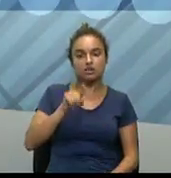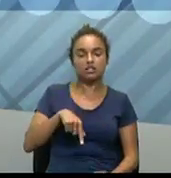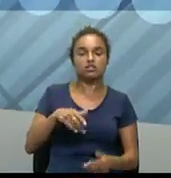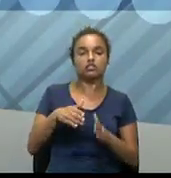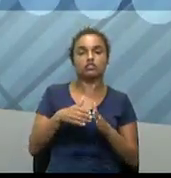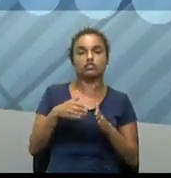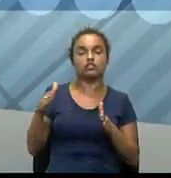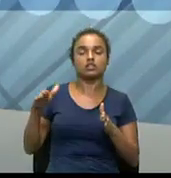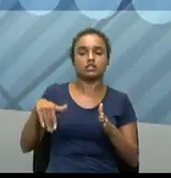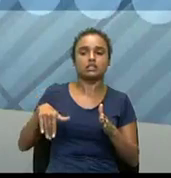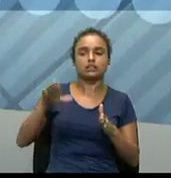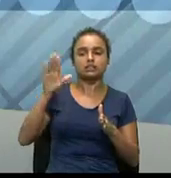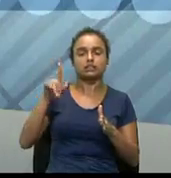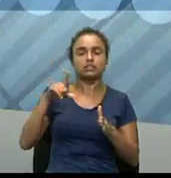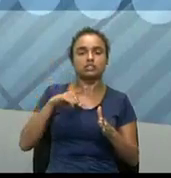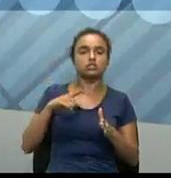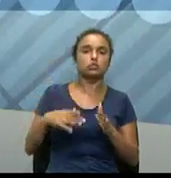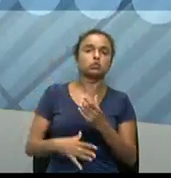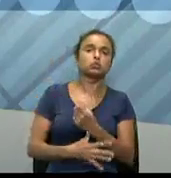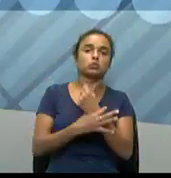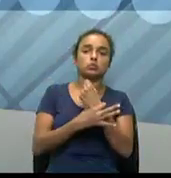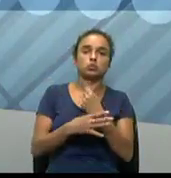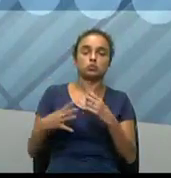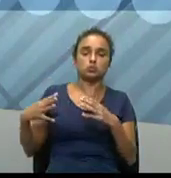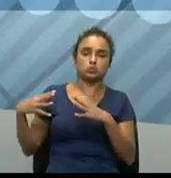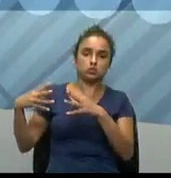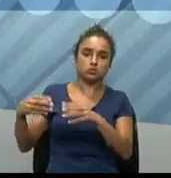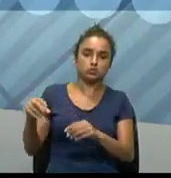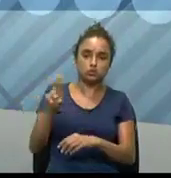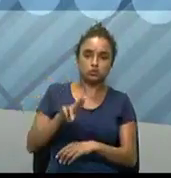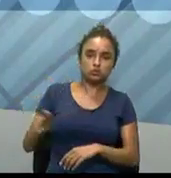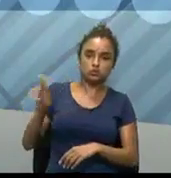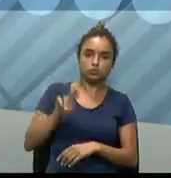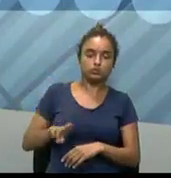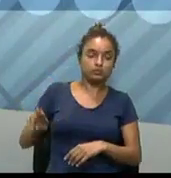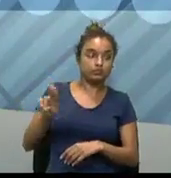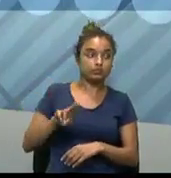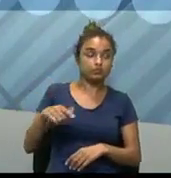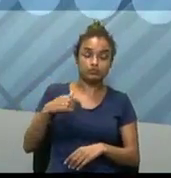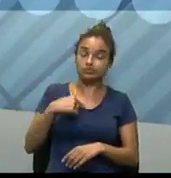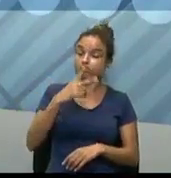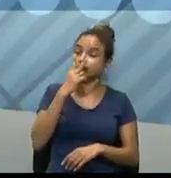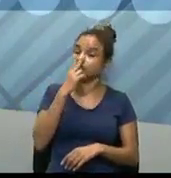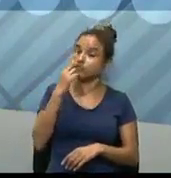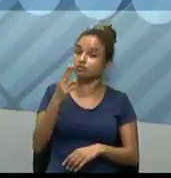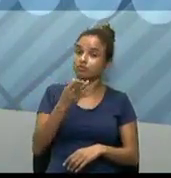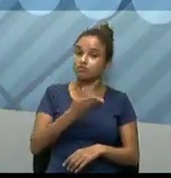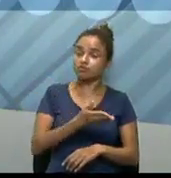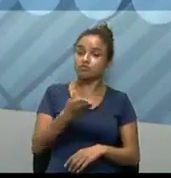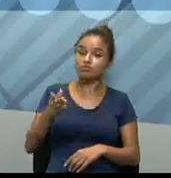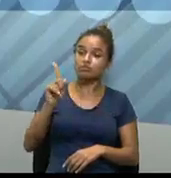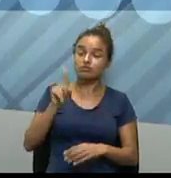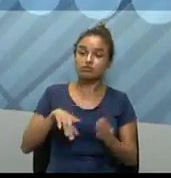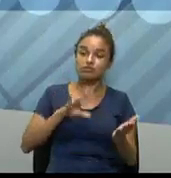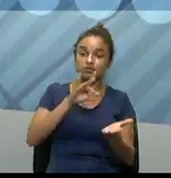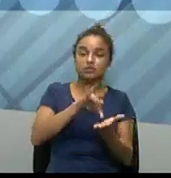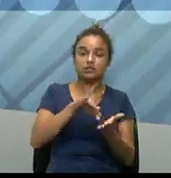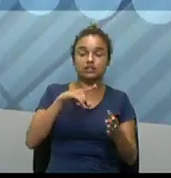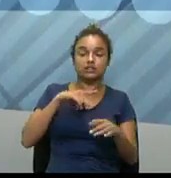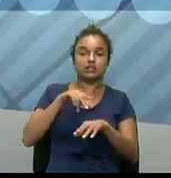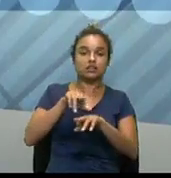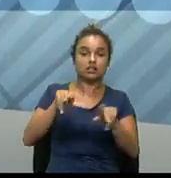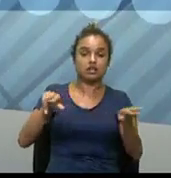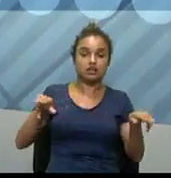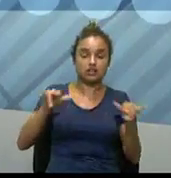vantajosa ou mais segura que está todo mundo utilizando? Eu acho que nessa hora vale várias informações,